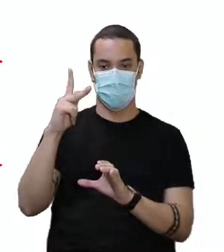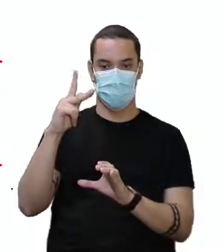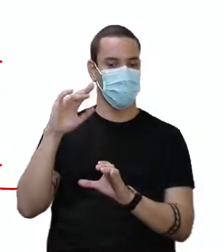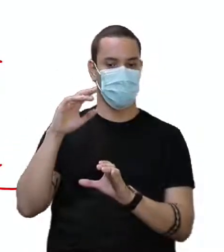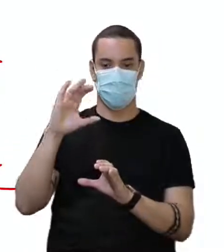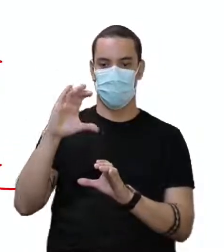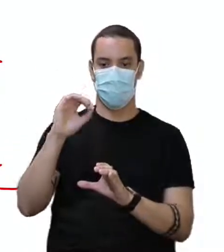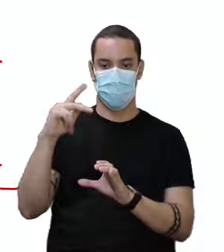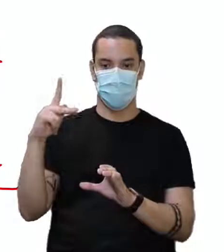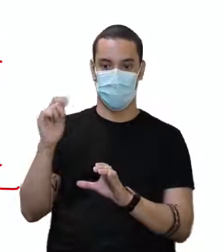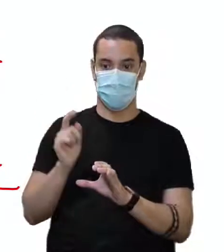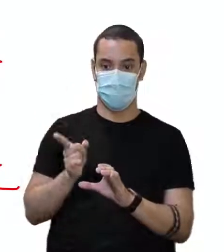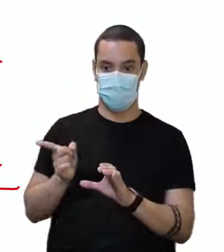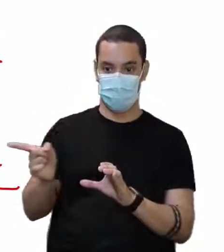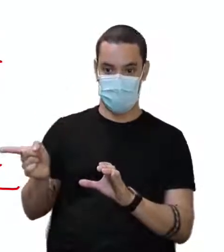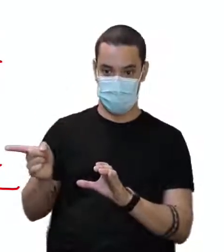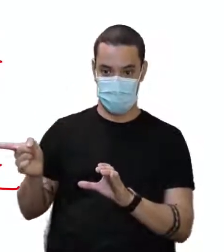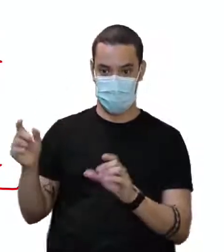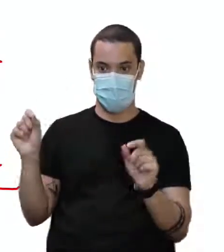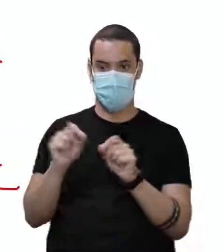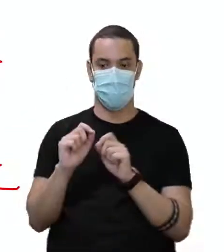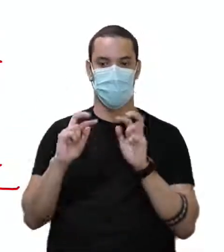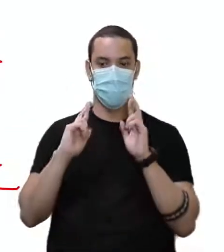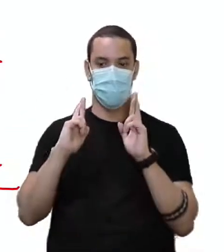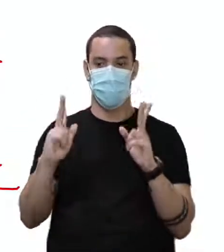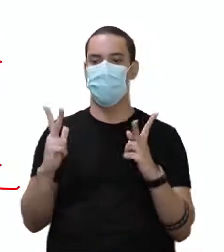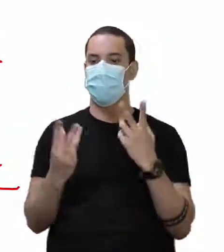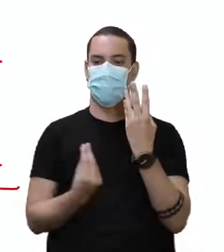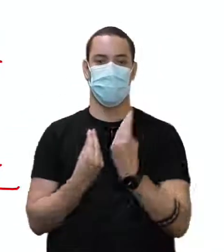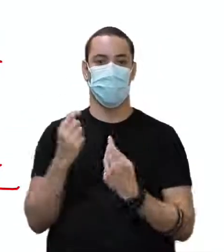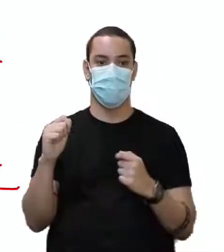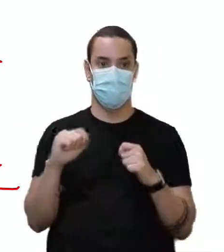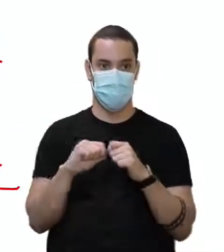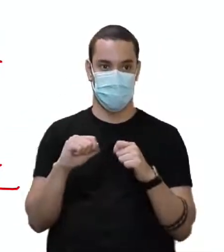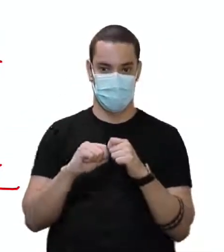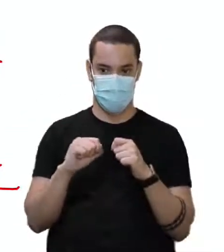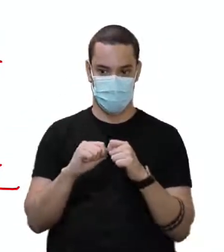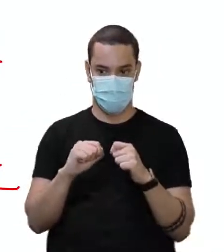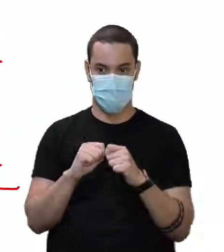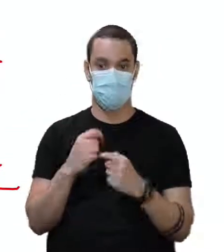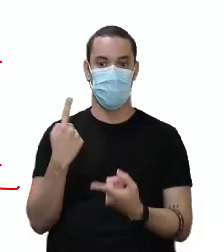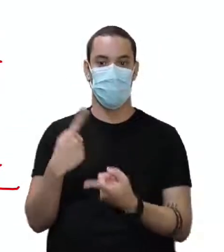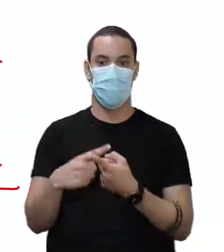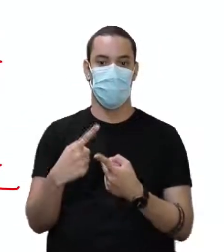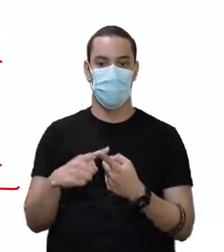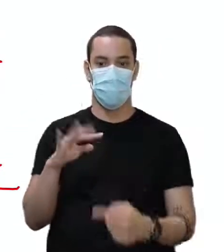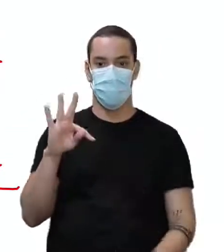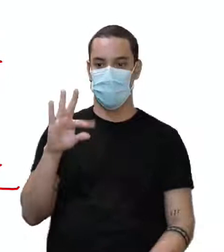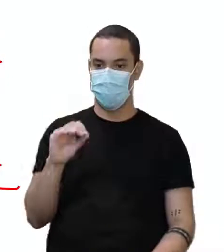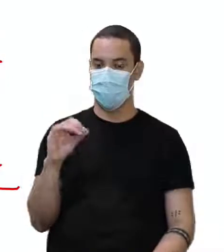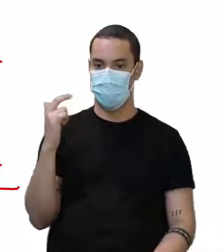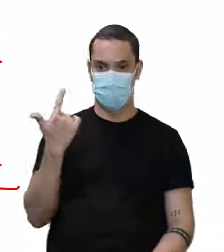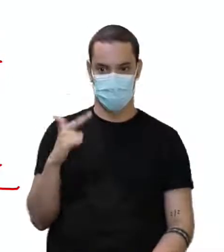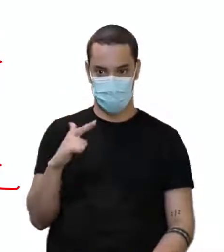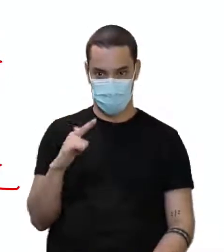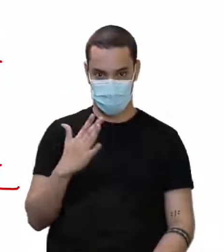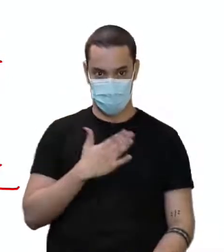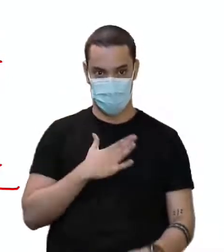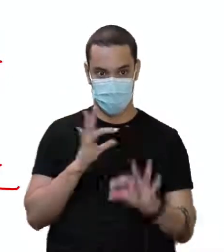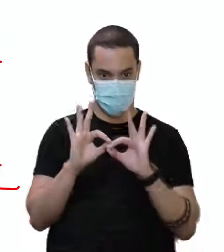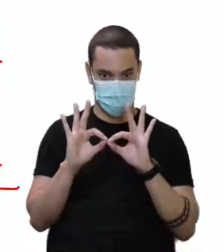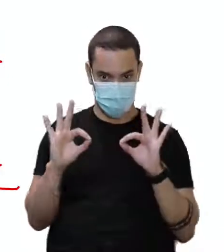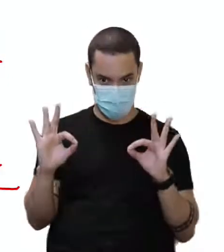cozinhar, ele ficou diferente. E como foi essa diferença? A diferença é que obviamente o to não vem na minha